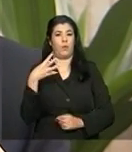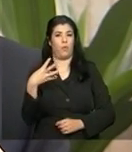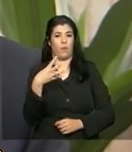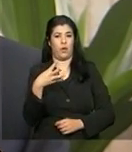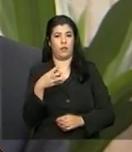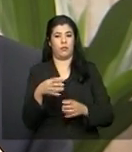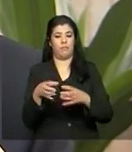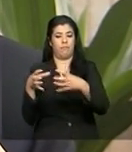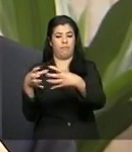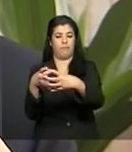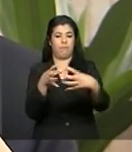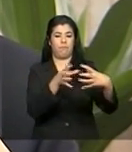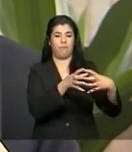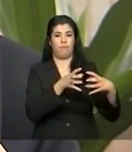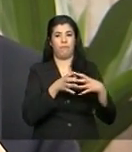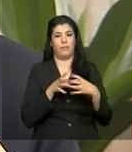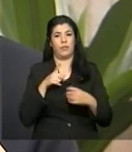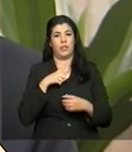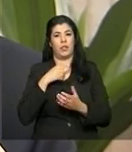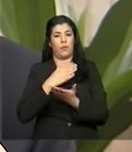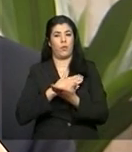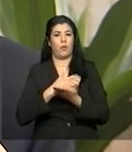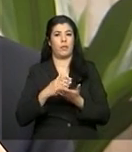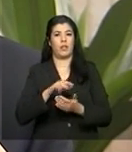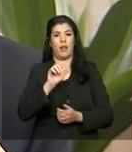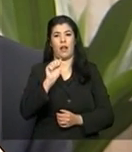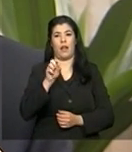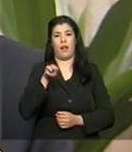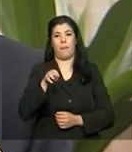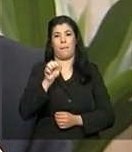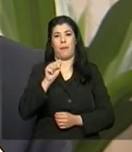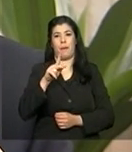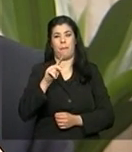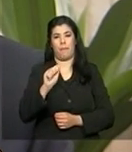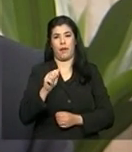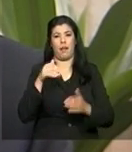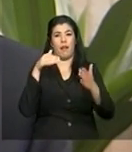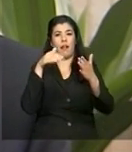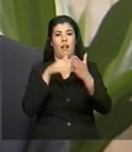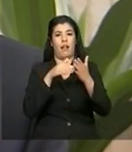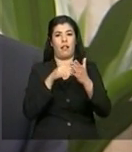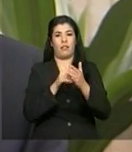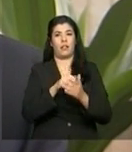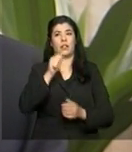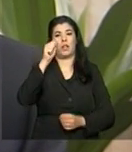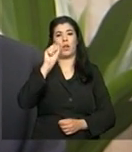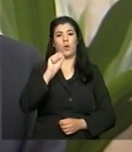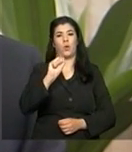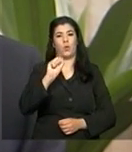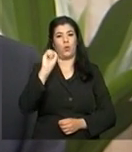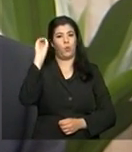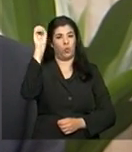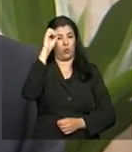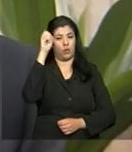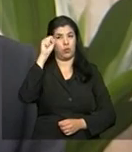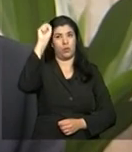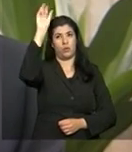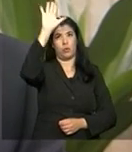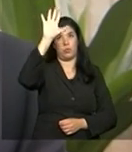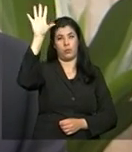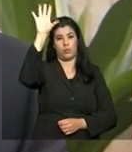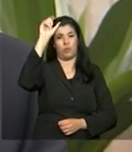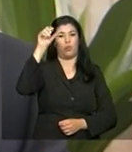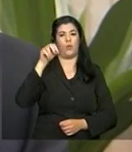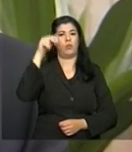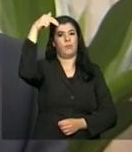sublotes. Nós temos linha desde o Amapá até o estado do Rio Grande do Sul. E são empreendimentos que vêm